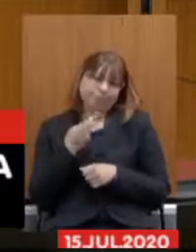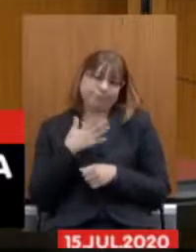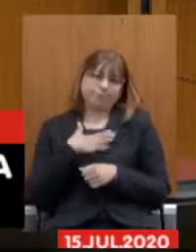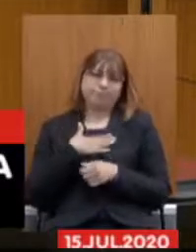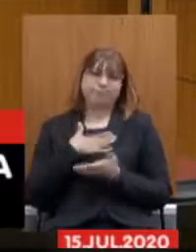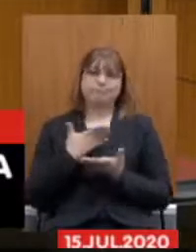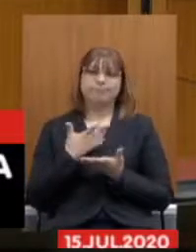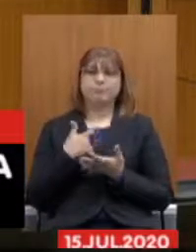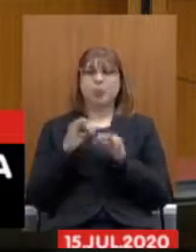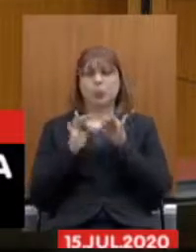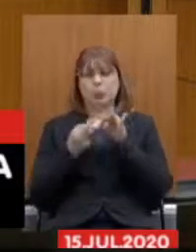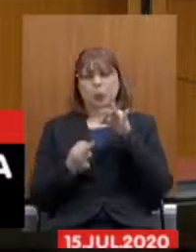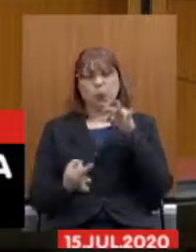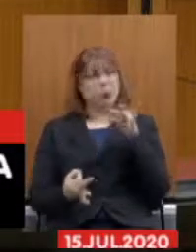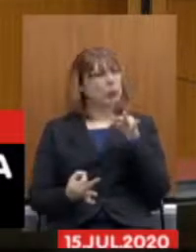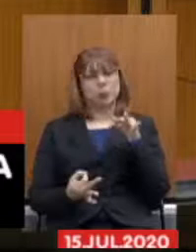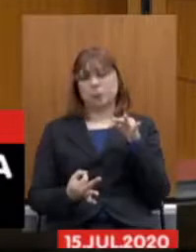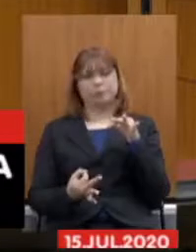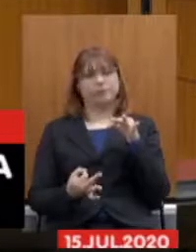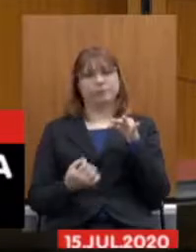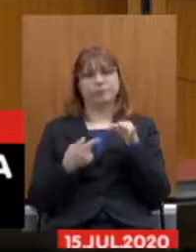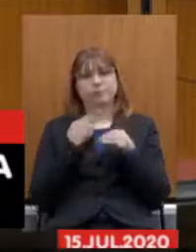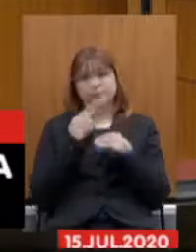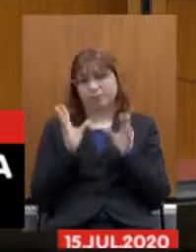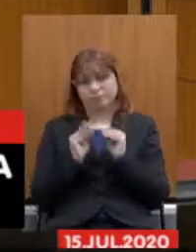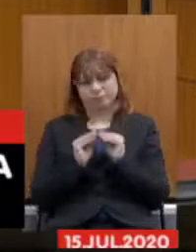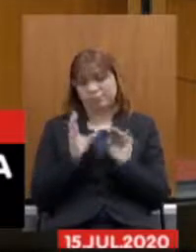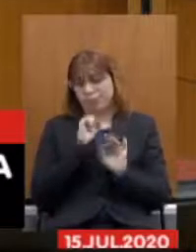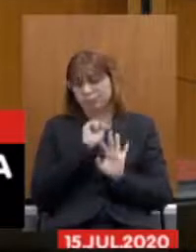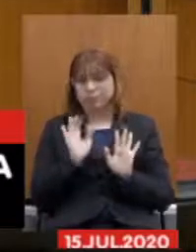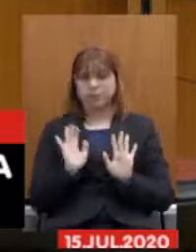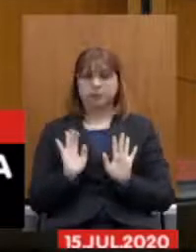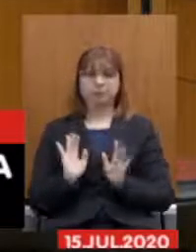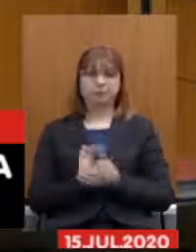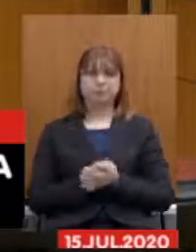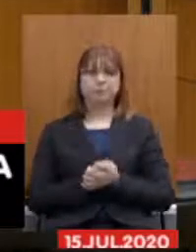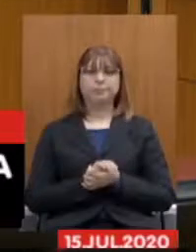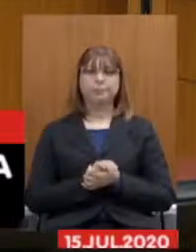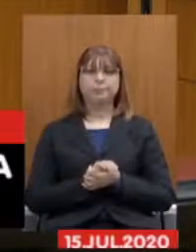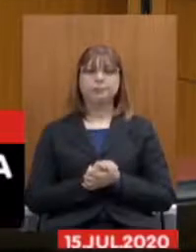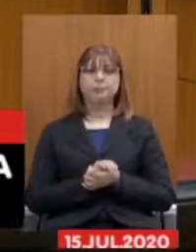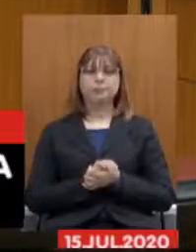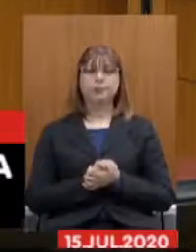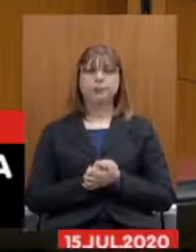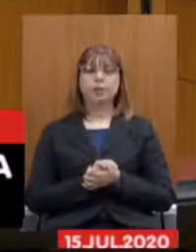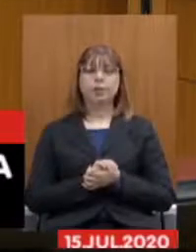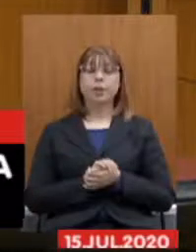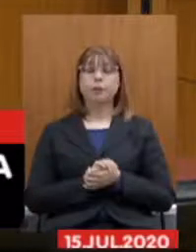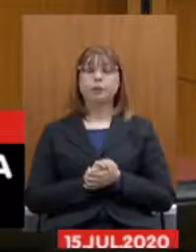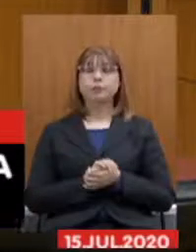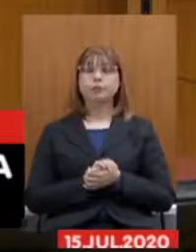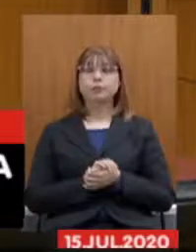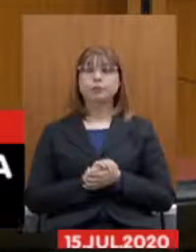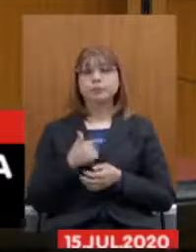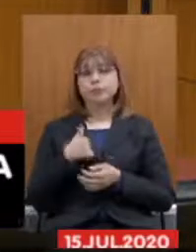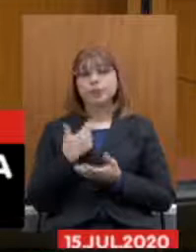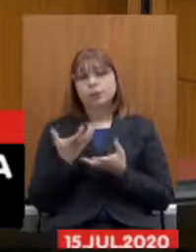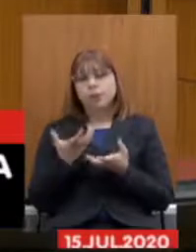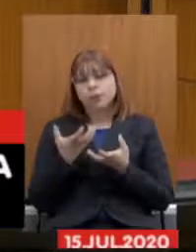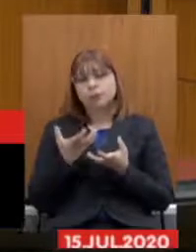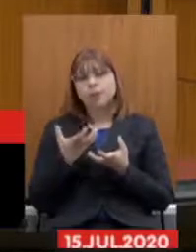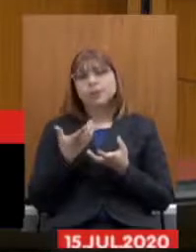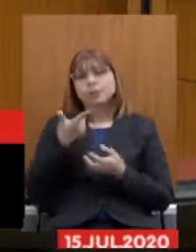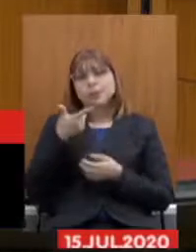eu não vou me alongar muito, vou ser bem breve. E eu, a única coisa que eu gostaria de